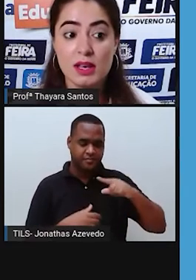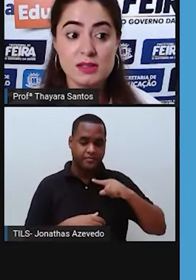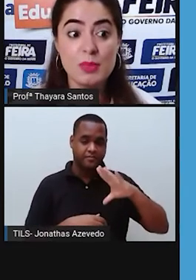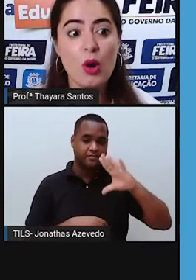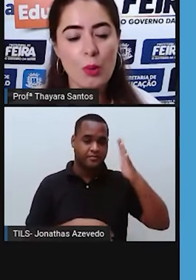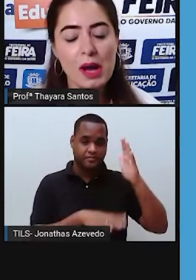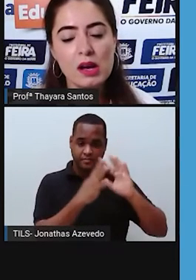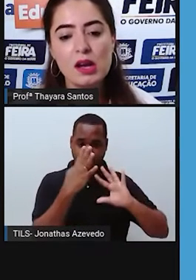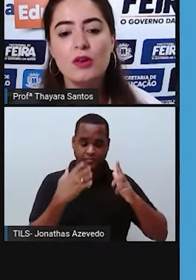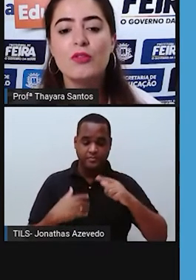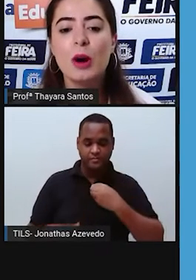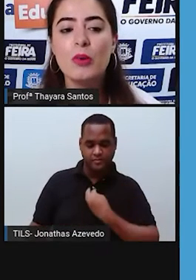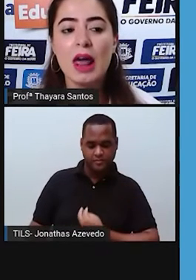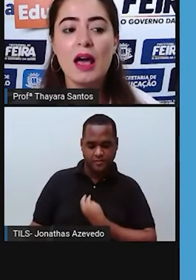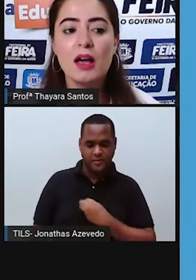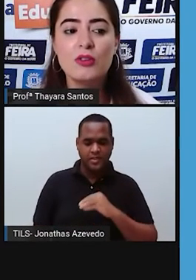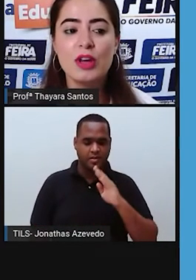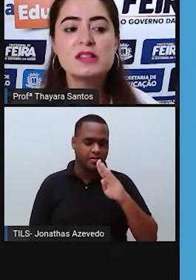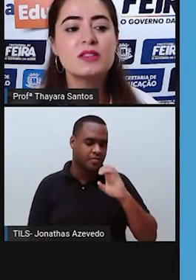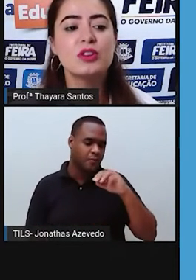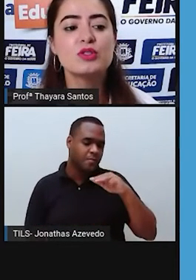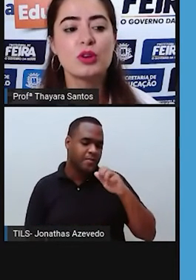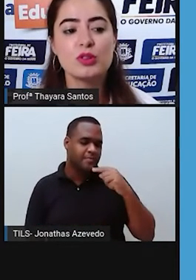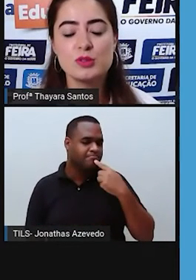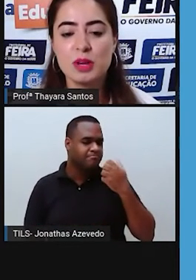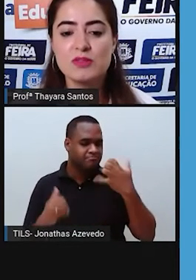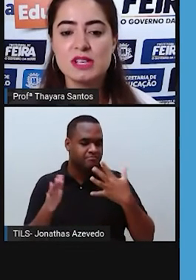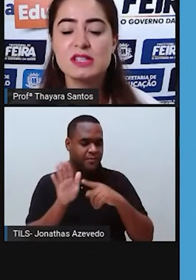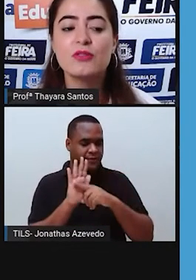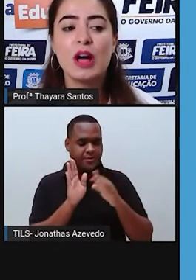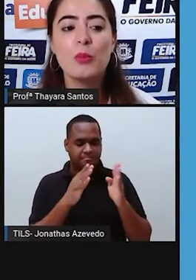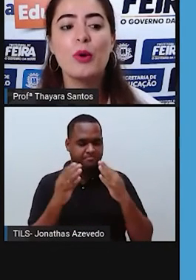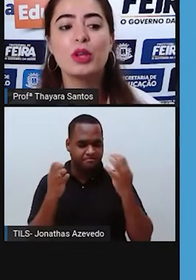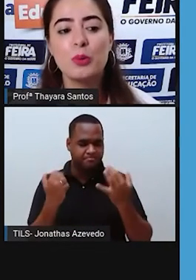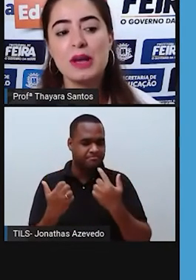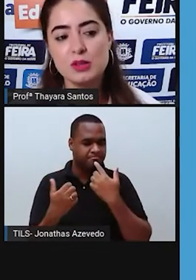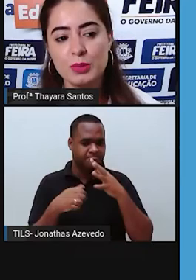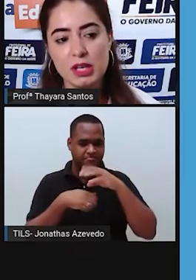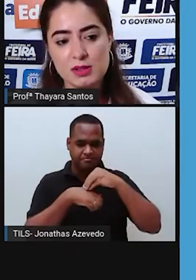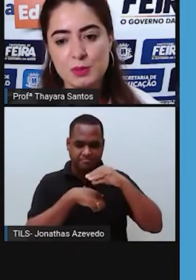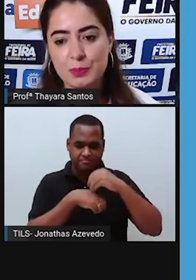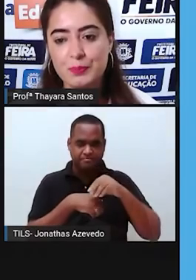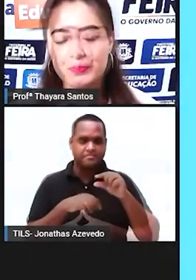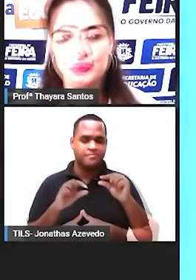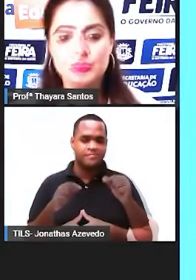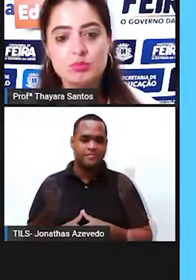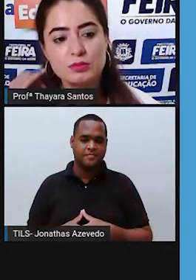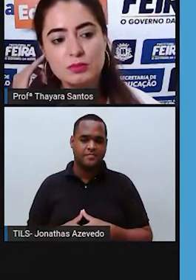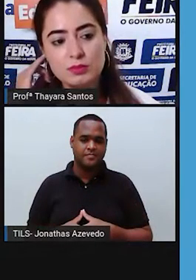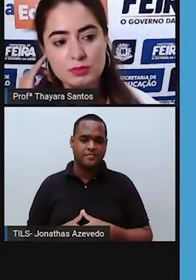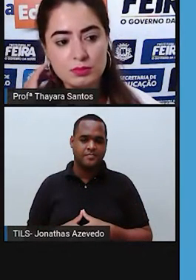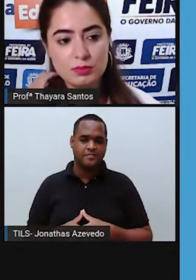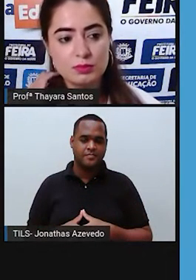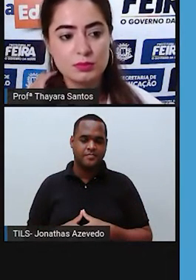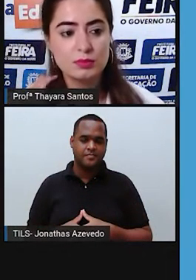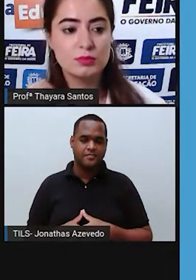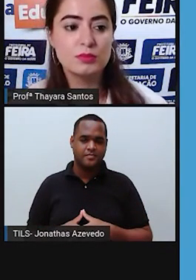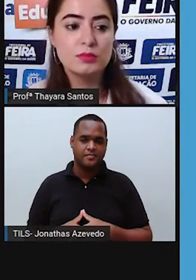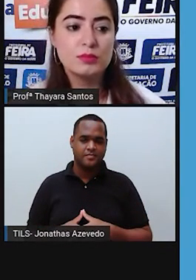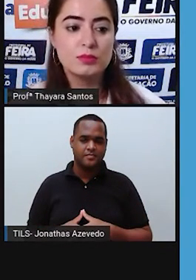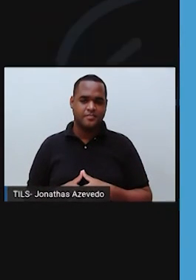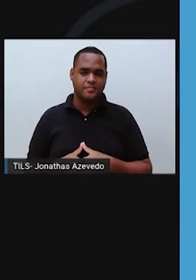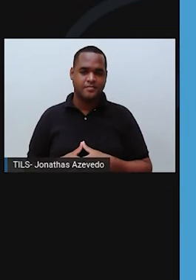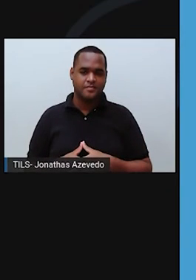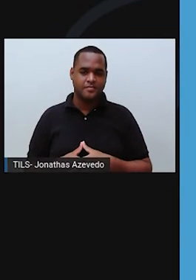bioma, vamos lá ver esse vídeo que eu trouxe para vocês que falam um pouquinho mais sobre isso. Ecycle,